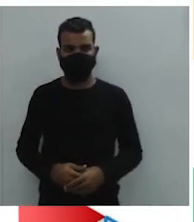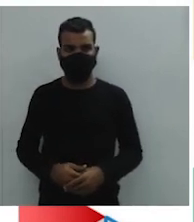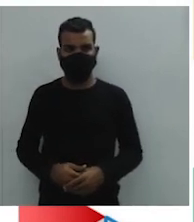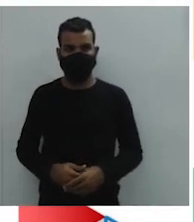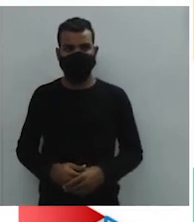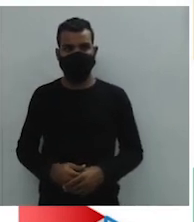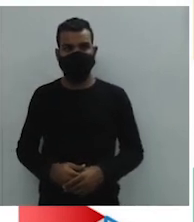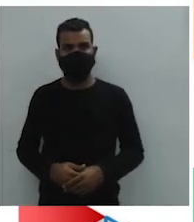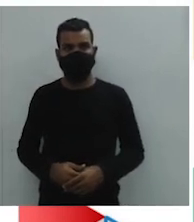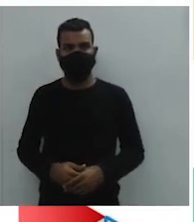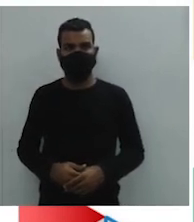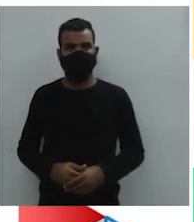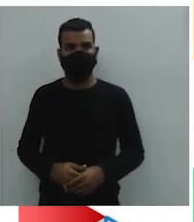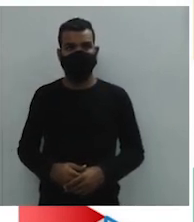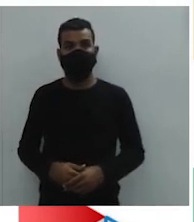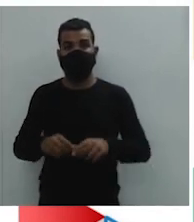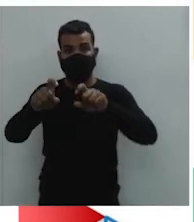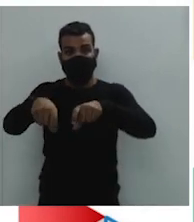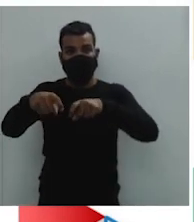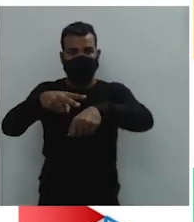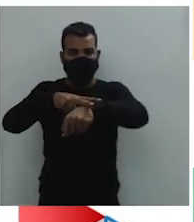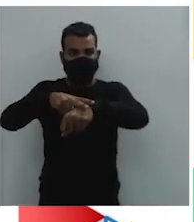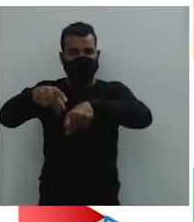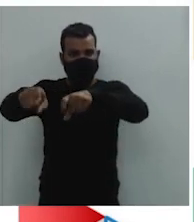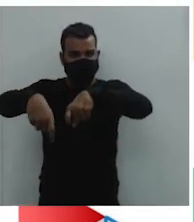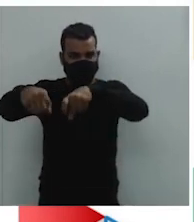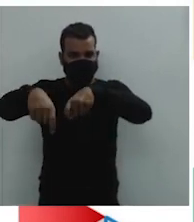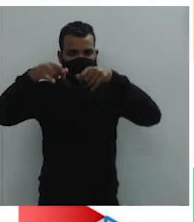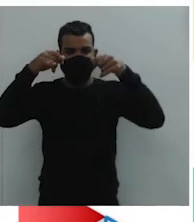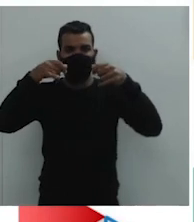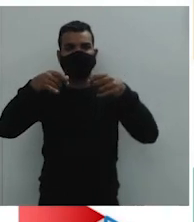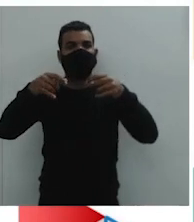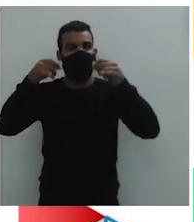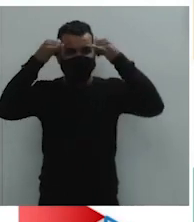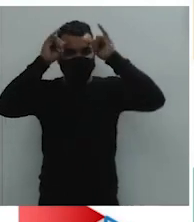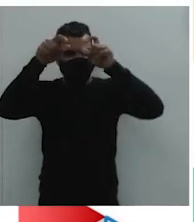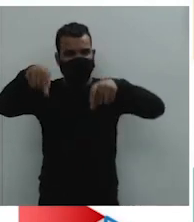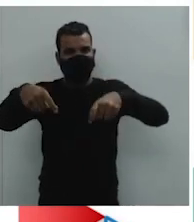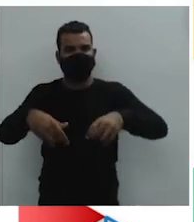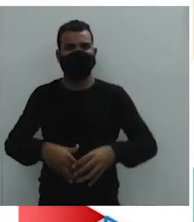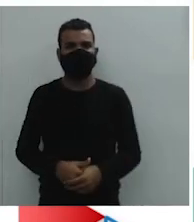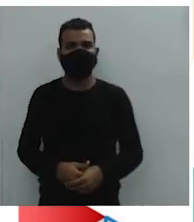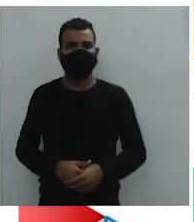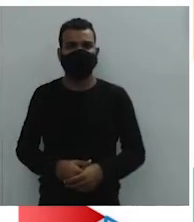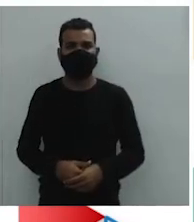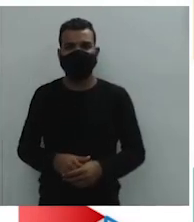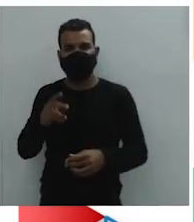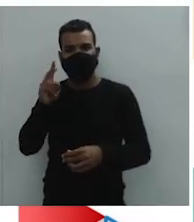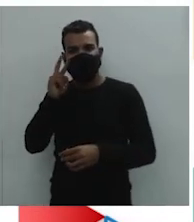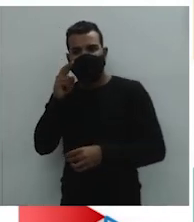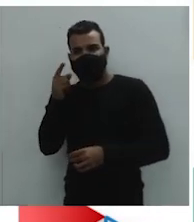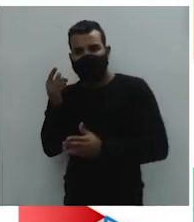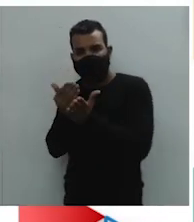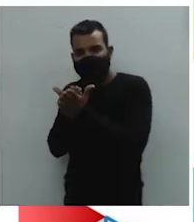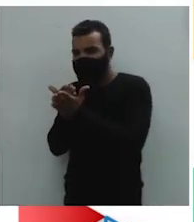pecuária, essa região verde, a cana-de-açúcar roda. Veja que aqui estava iniciando sempre, está vendo?